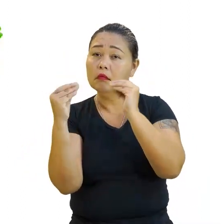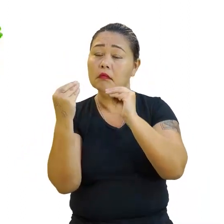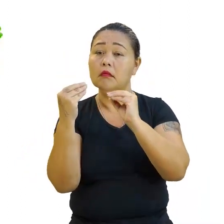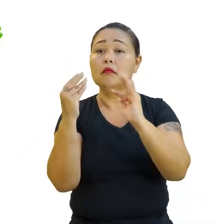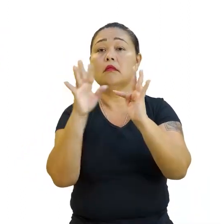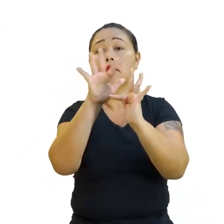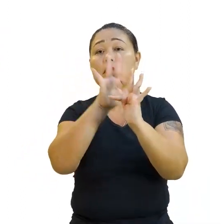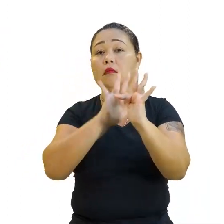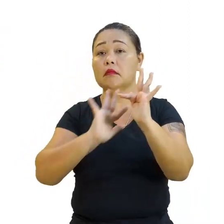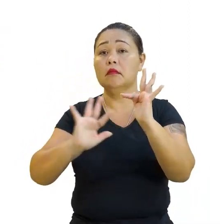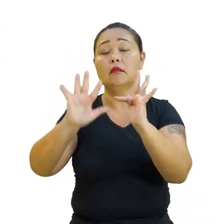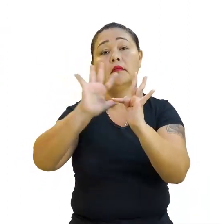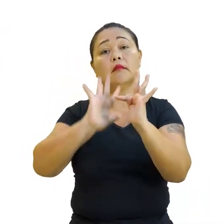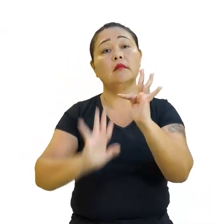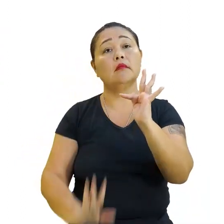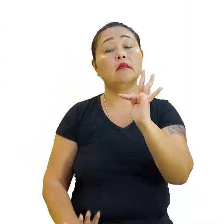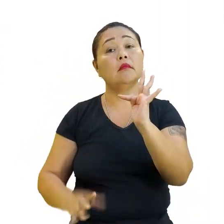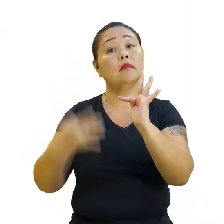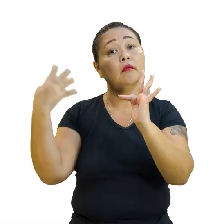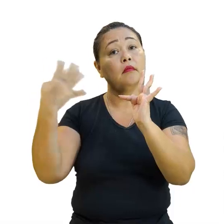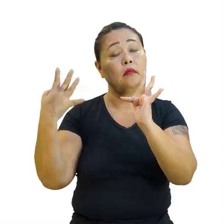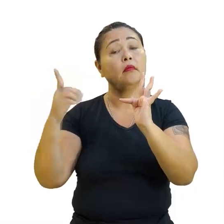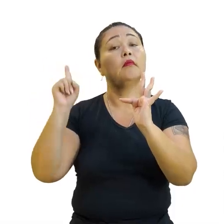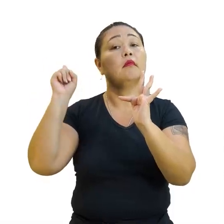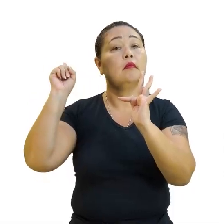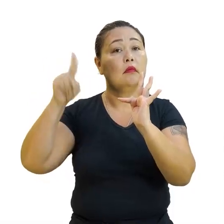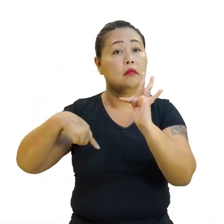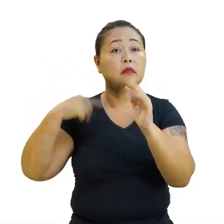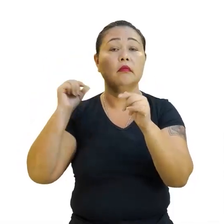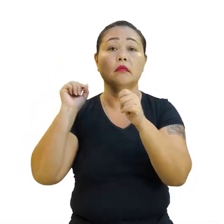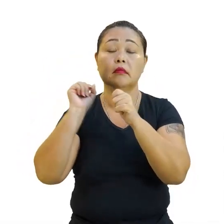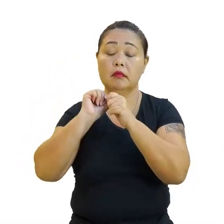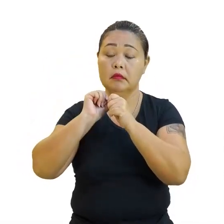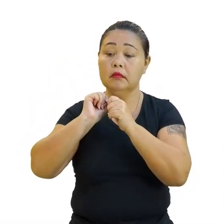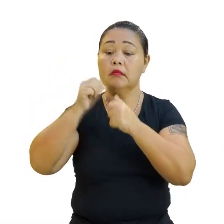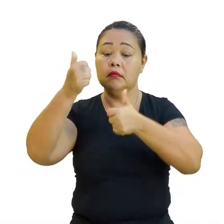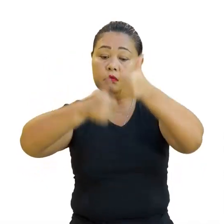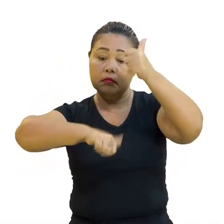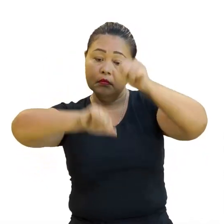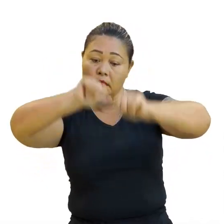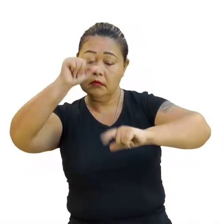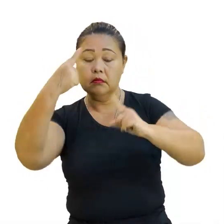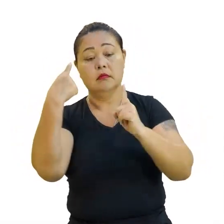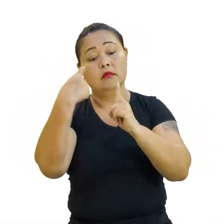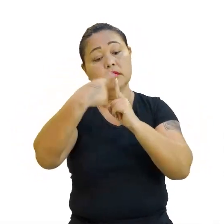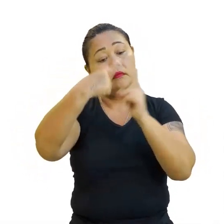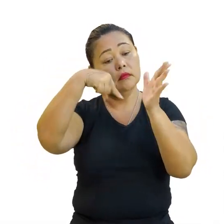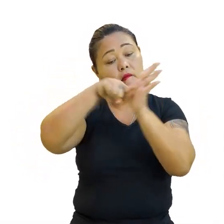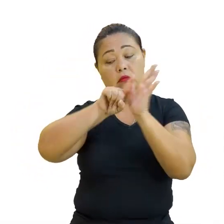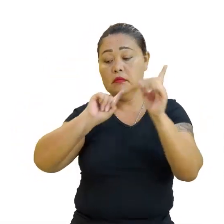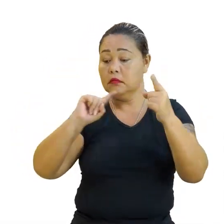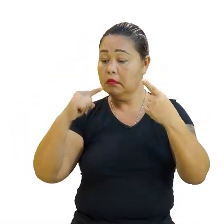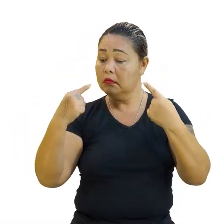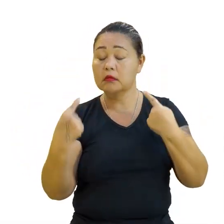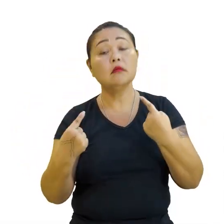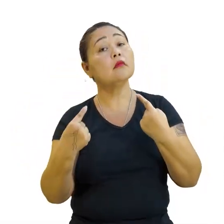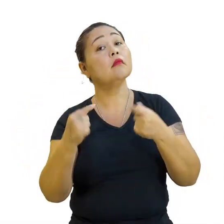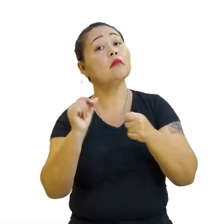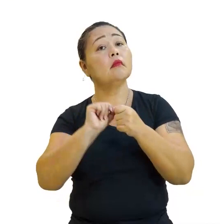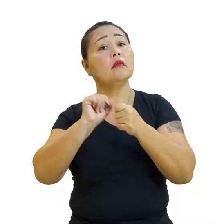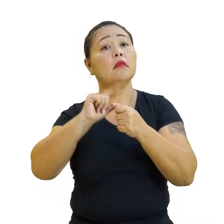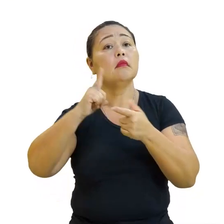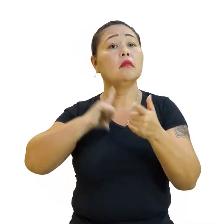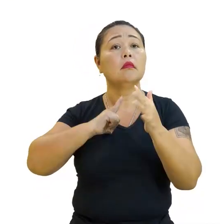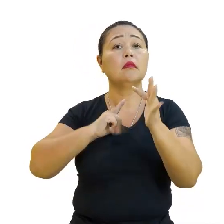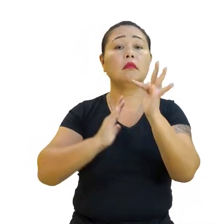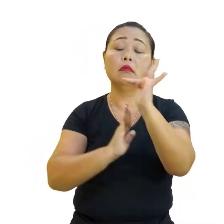gráfico, tá? No quarto passo, aí sim, a gente vai fazer a análise, né? Do estudo do sinal. Ou seja, a gente já sabe que